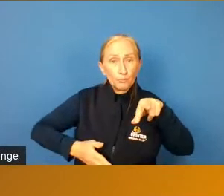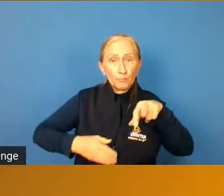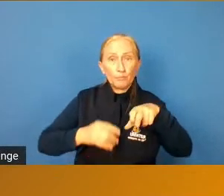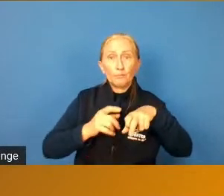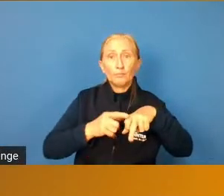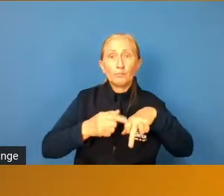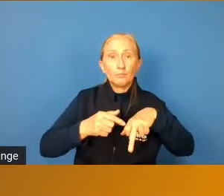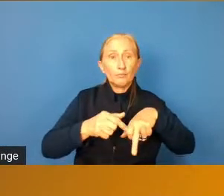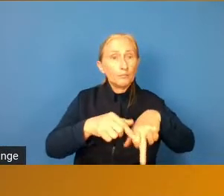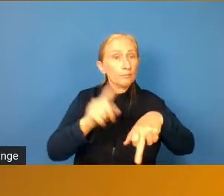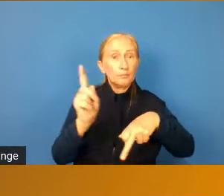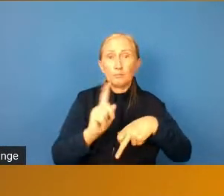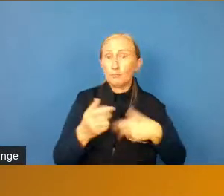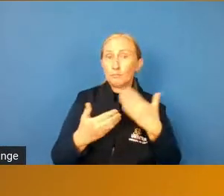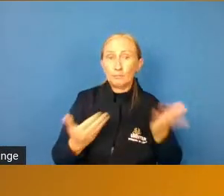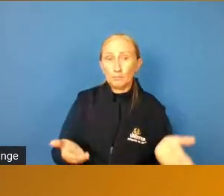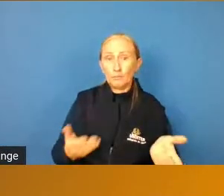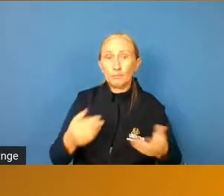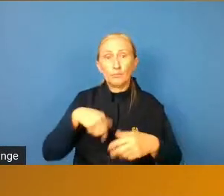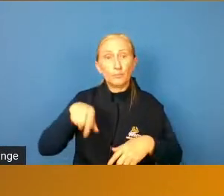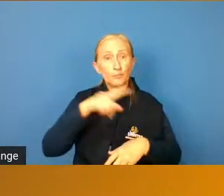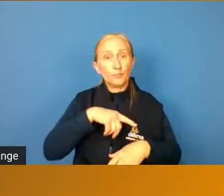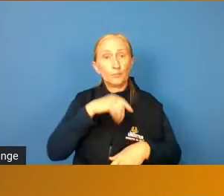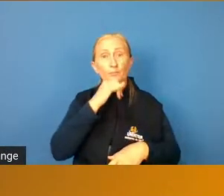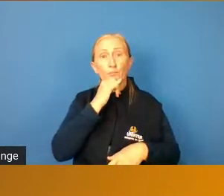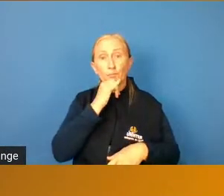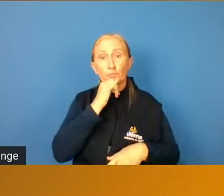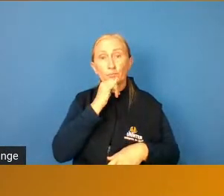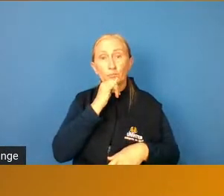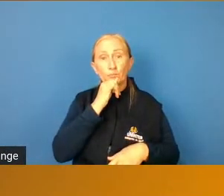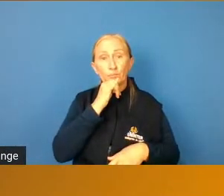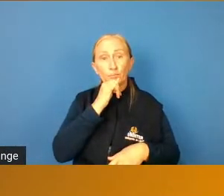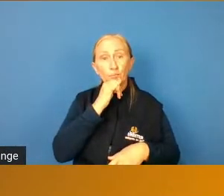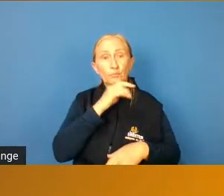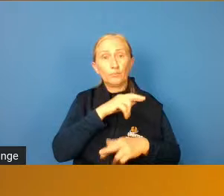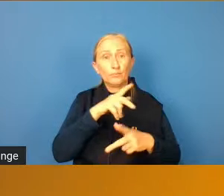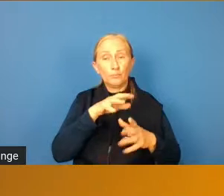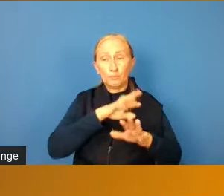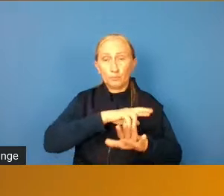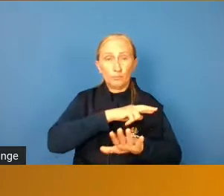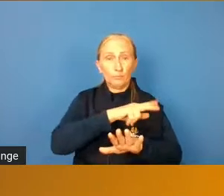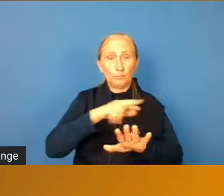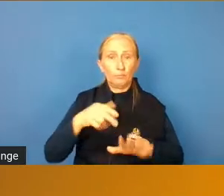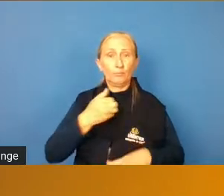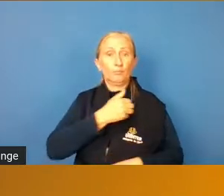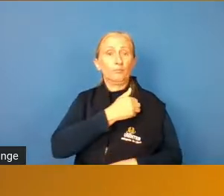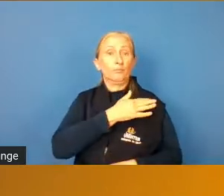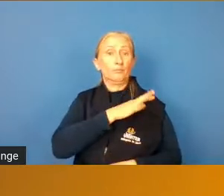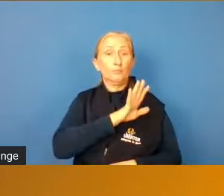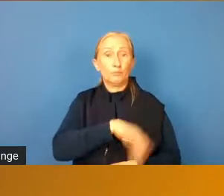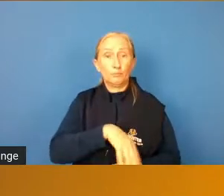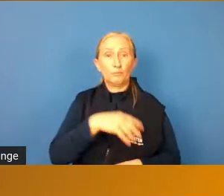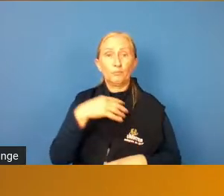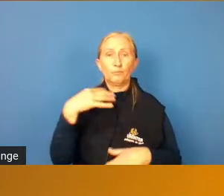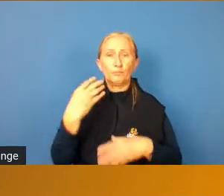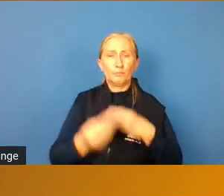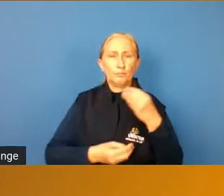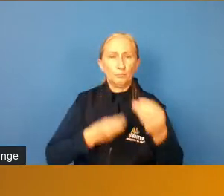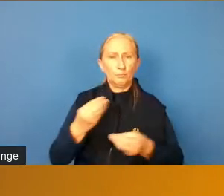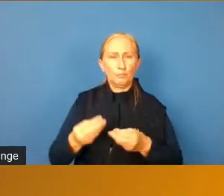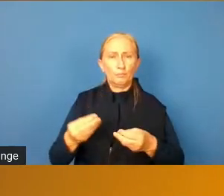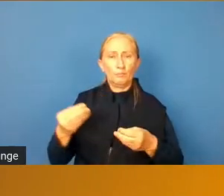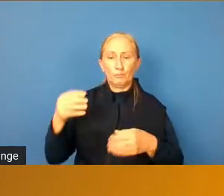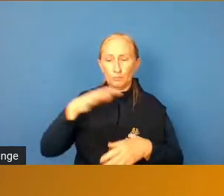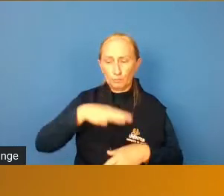academia, né? Então, acho que isso também é um exemplo, assim, de amplo preconceito que a gente tem. E sempre tudo uma... A academia